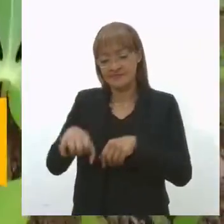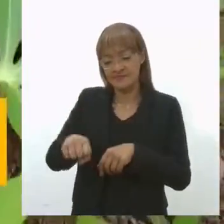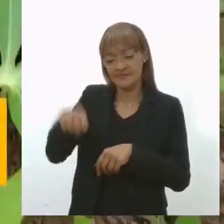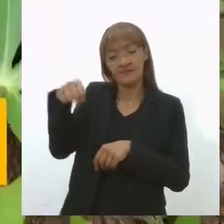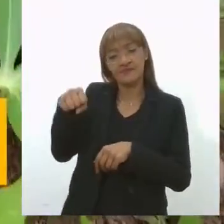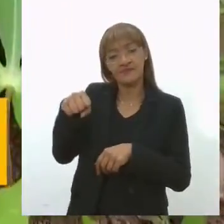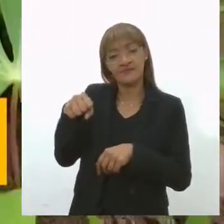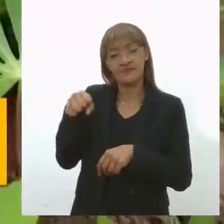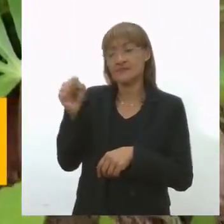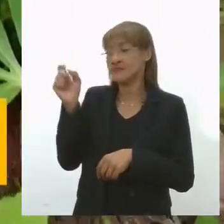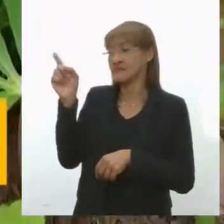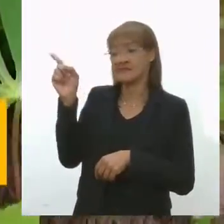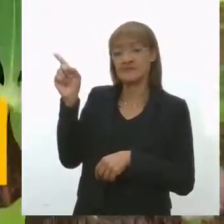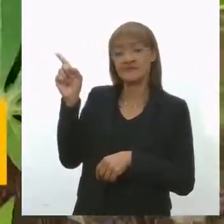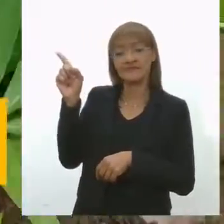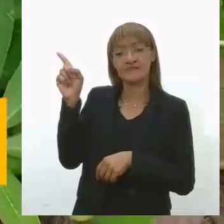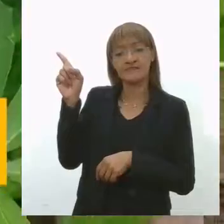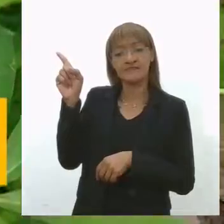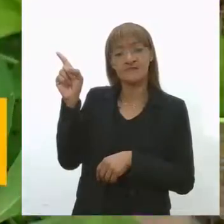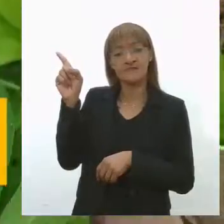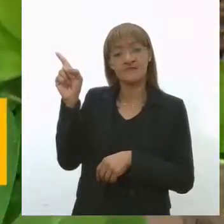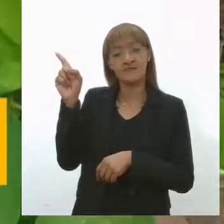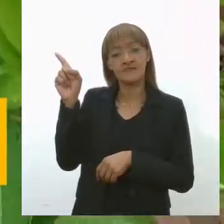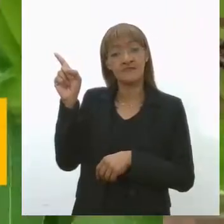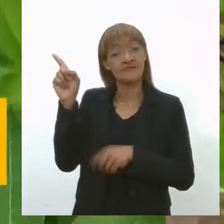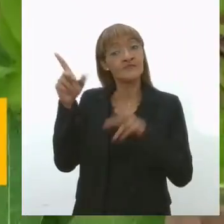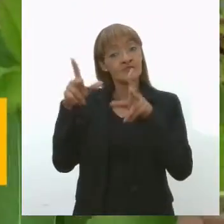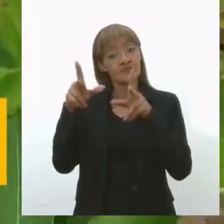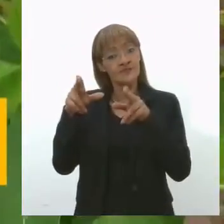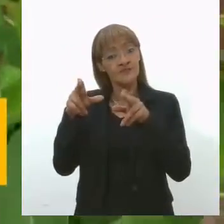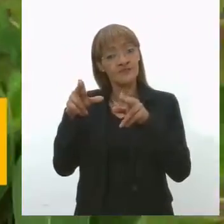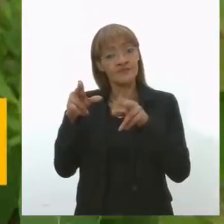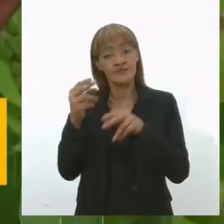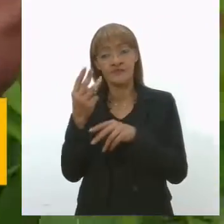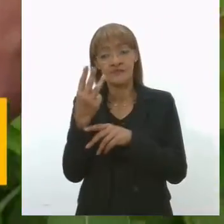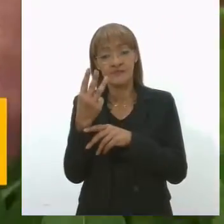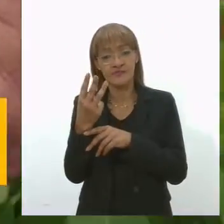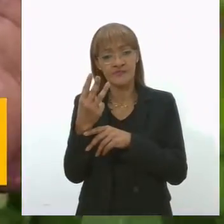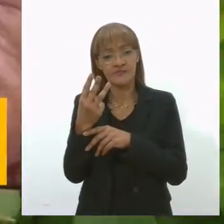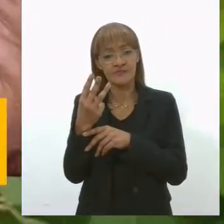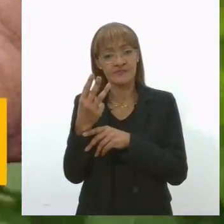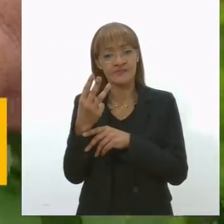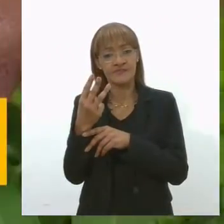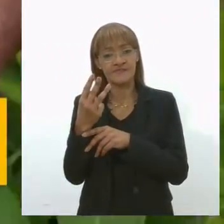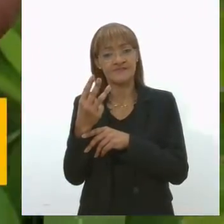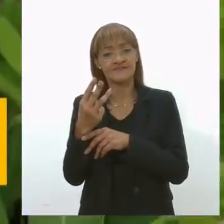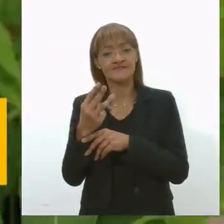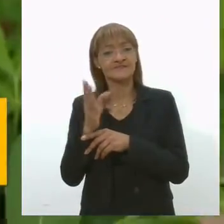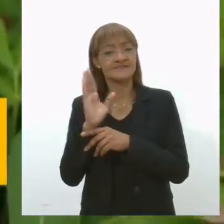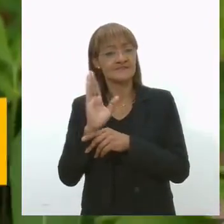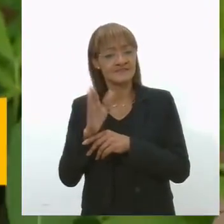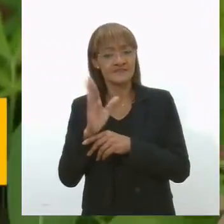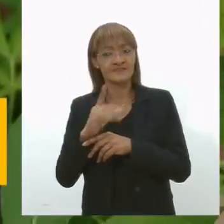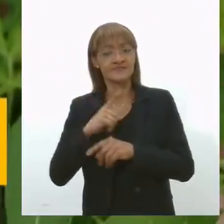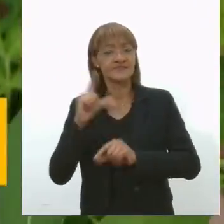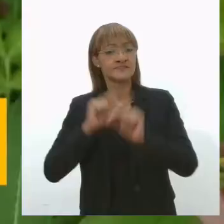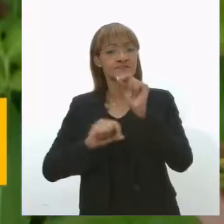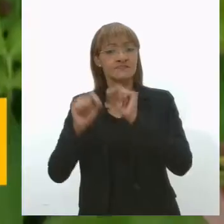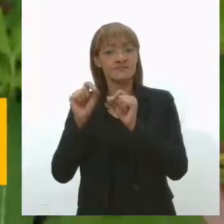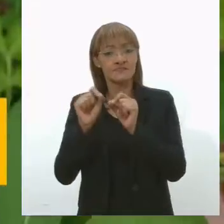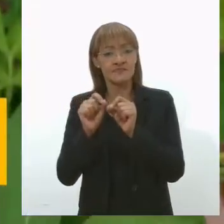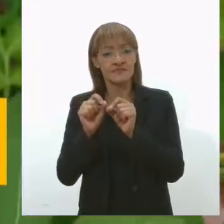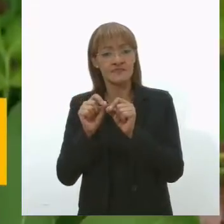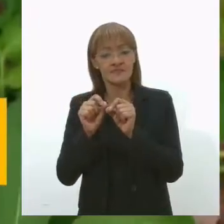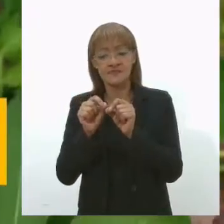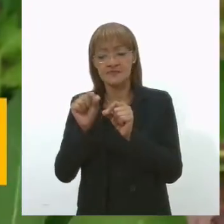isso aqui embaixo. Como nós plantemos três caroços, tem até aqui ainda o vestígio do caroço que foi plantado há